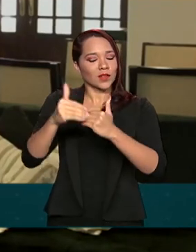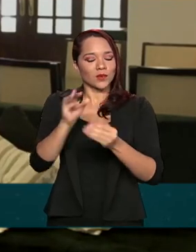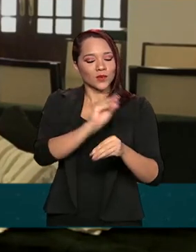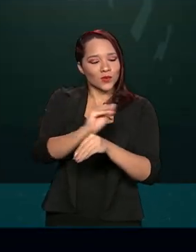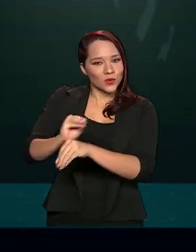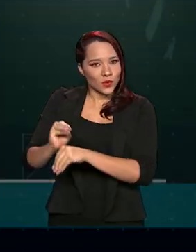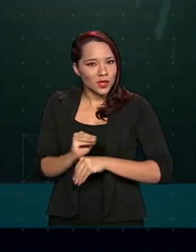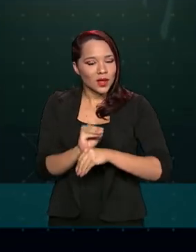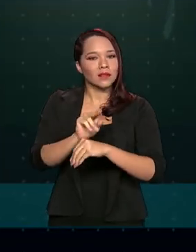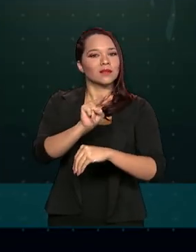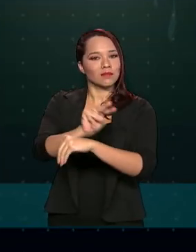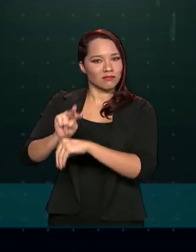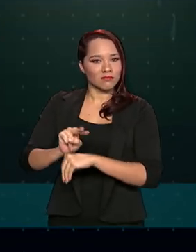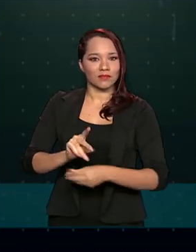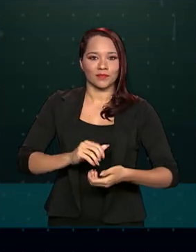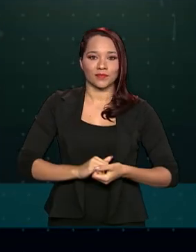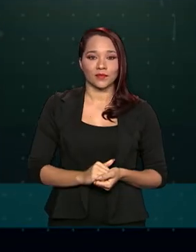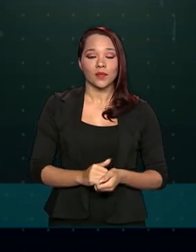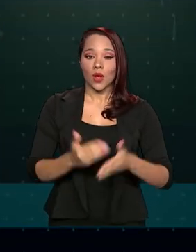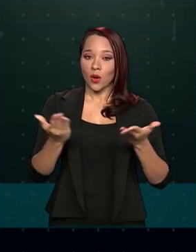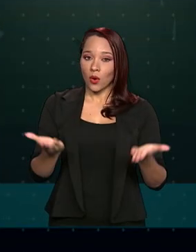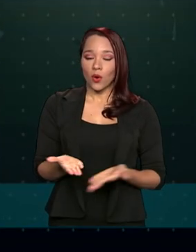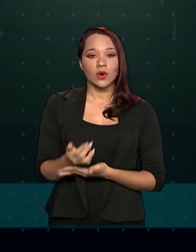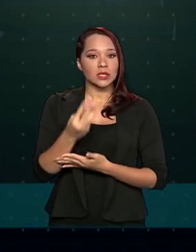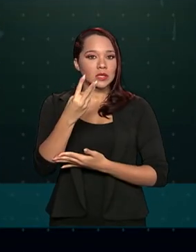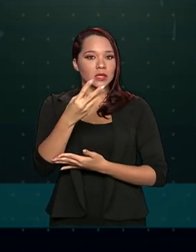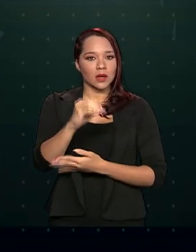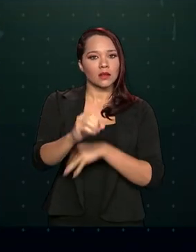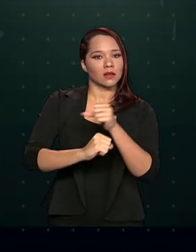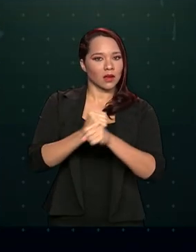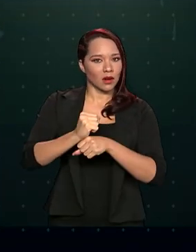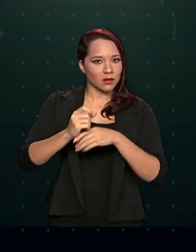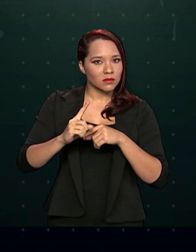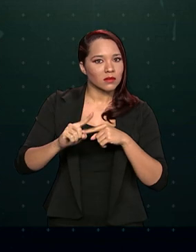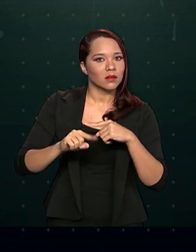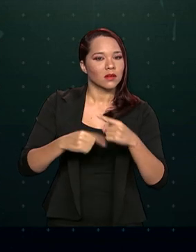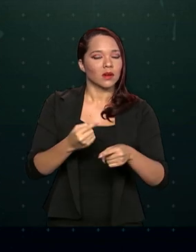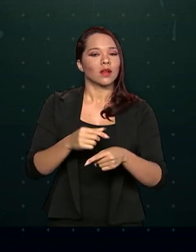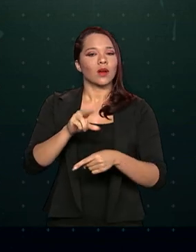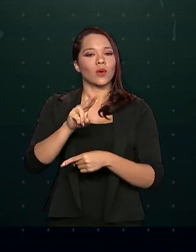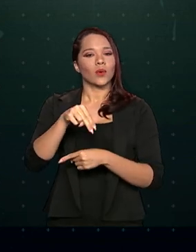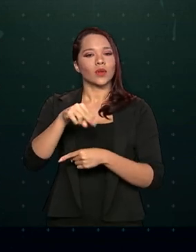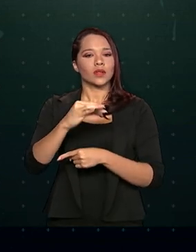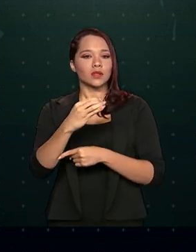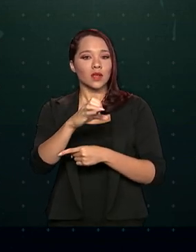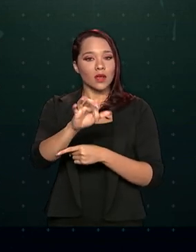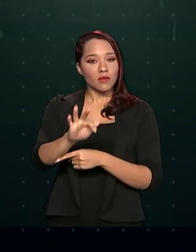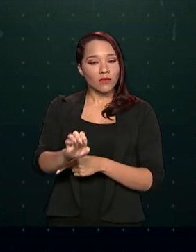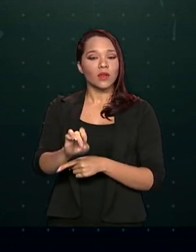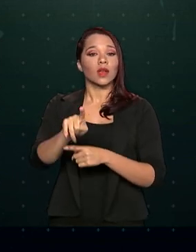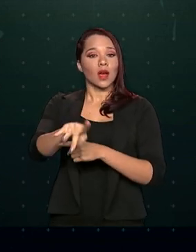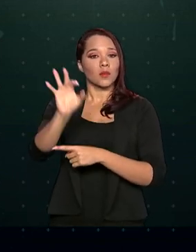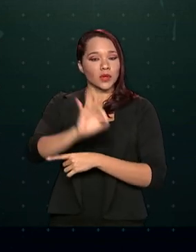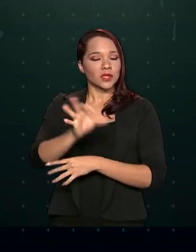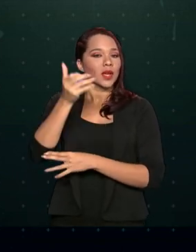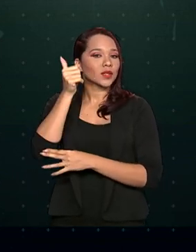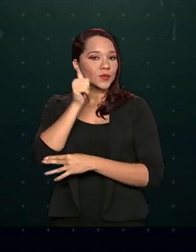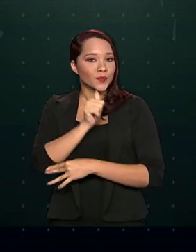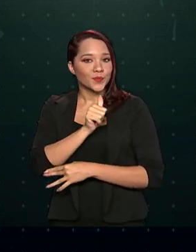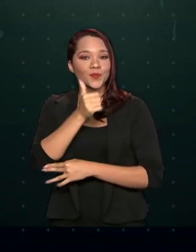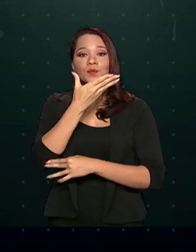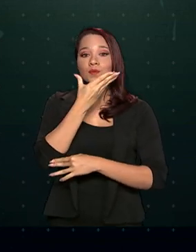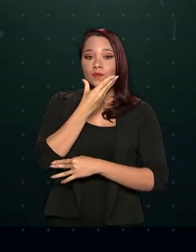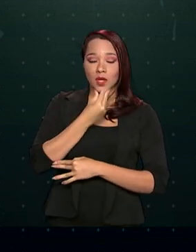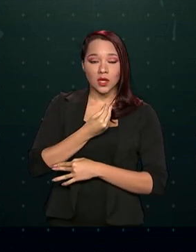cuidados e proteção. Hoje, três décadas depois, segundo a Unicef, o percentual de meninas e meninos